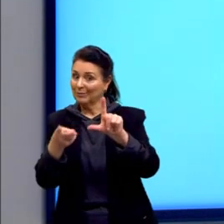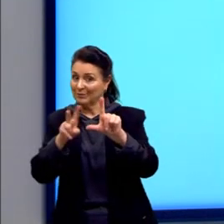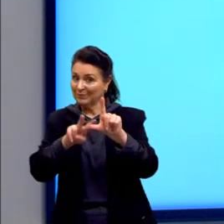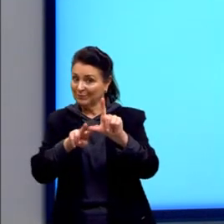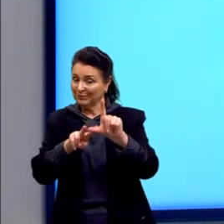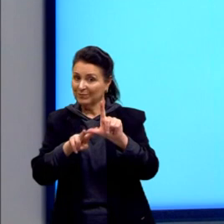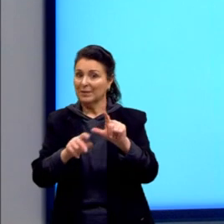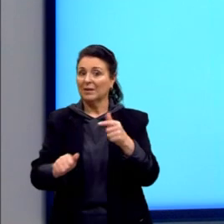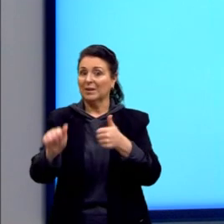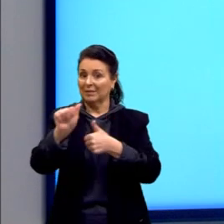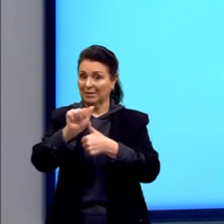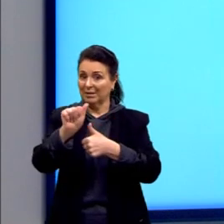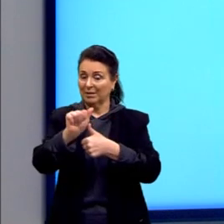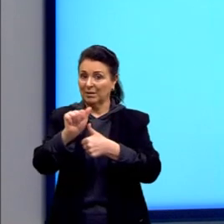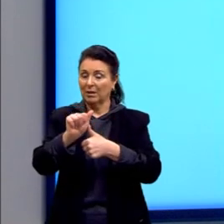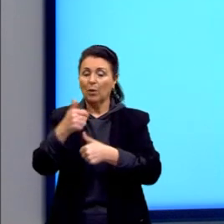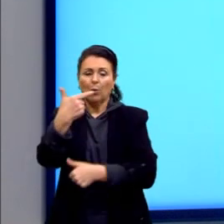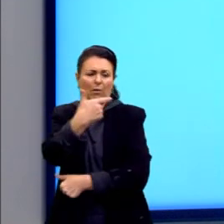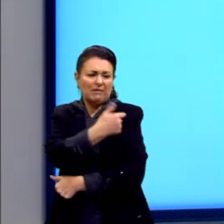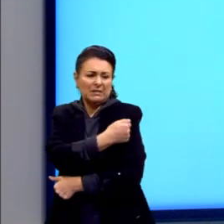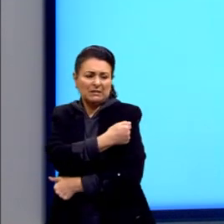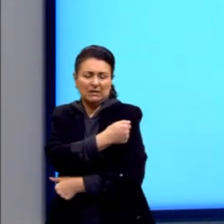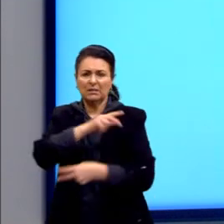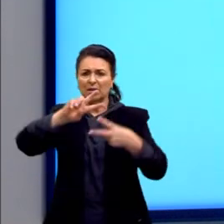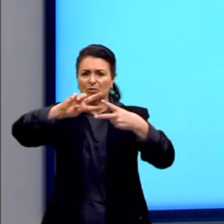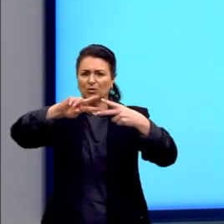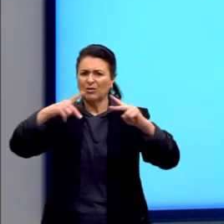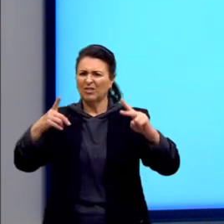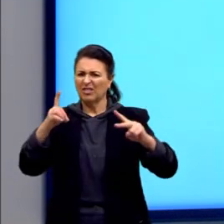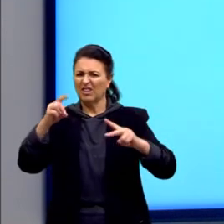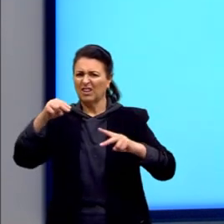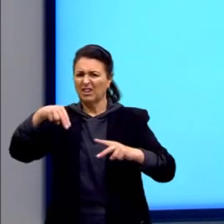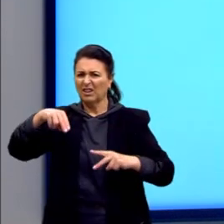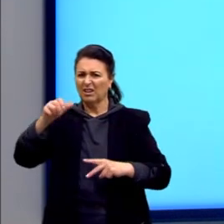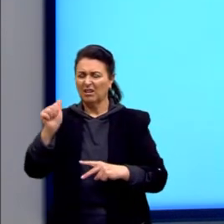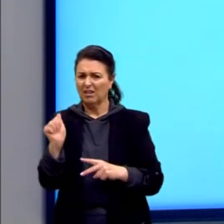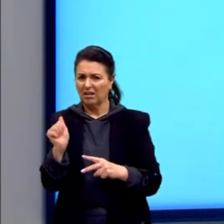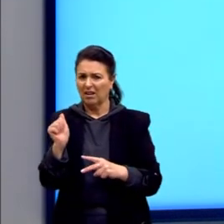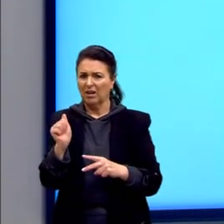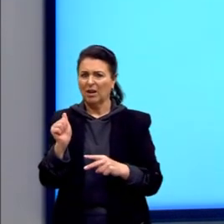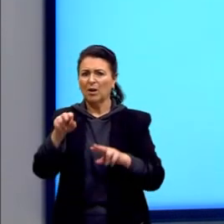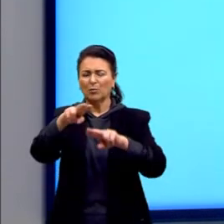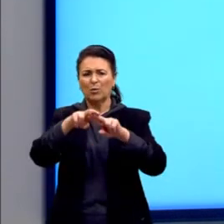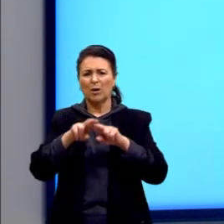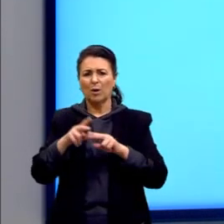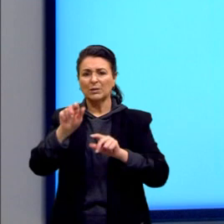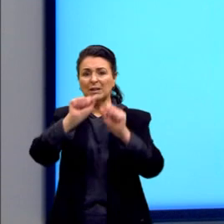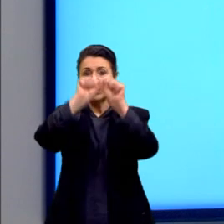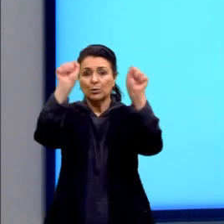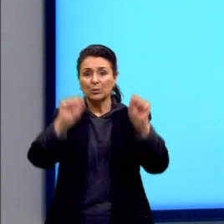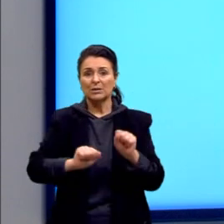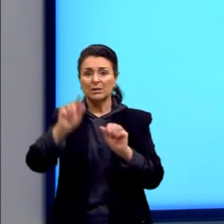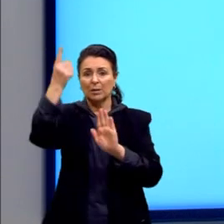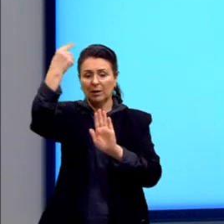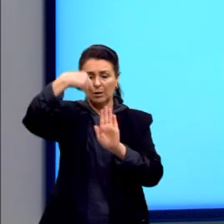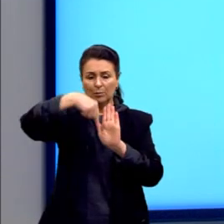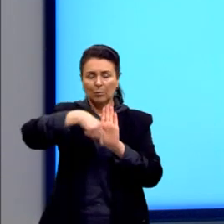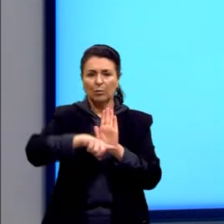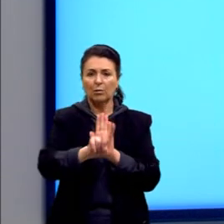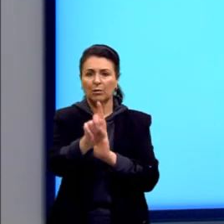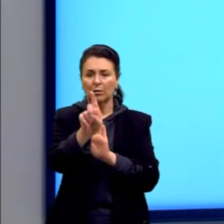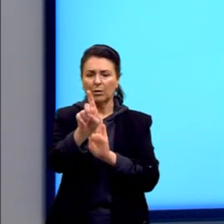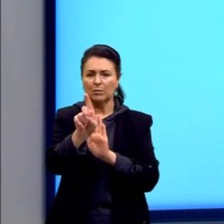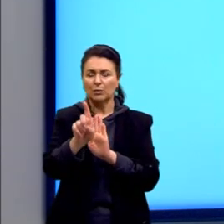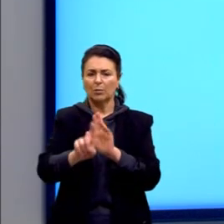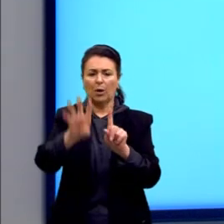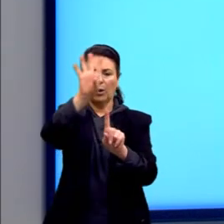ali, a letra A? Uma vacina de DNA que está associada ao sistema imunológico, vai resolver a situação, será? Uma clonagem